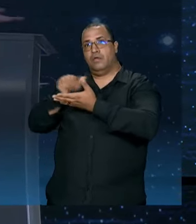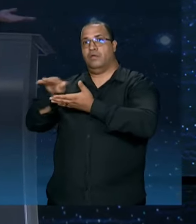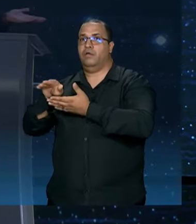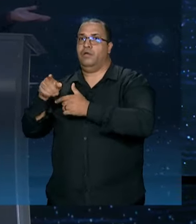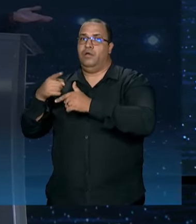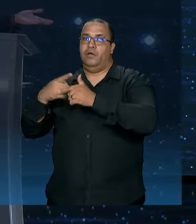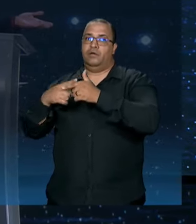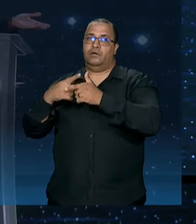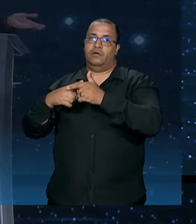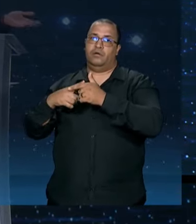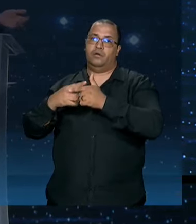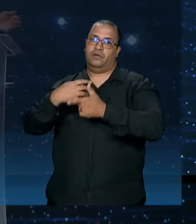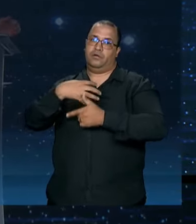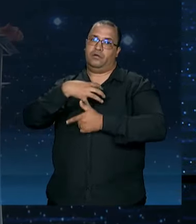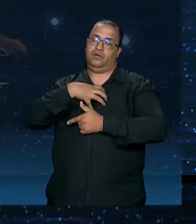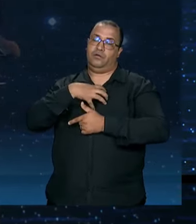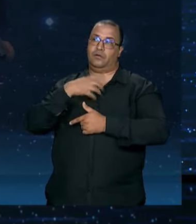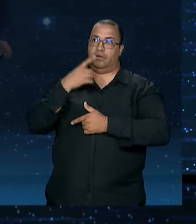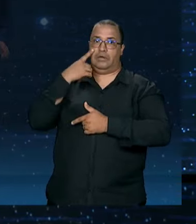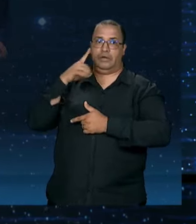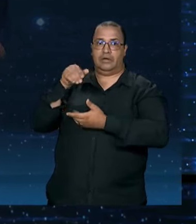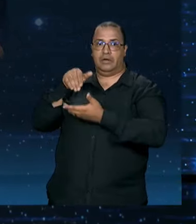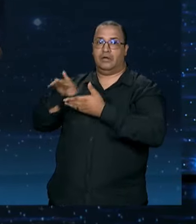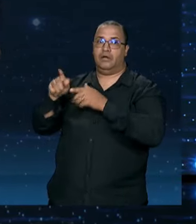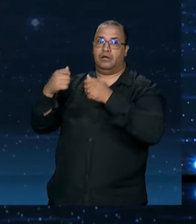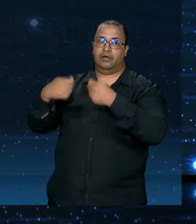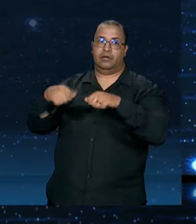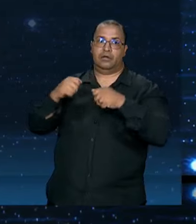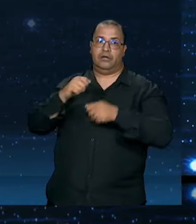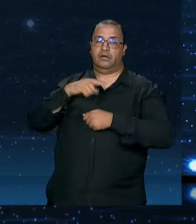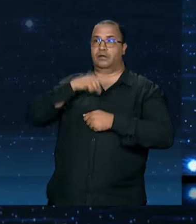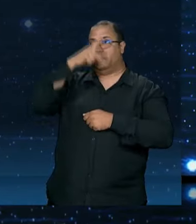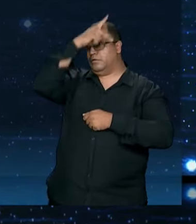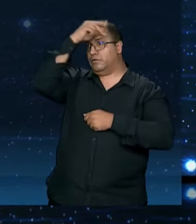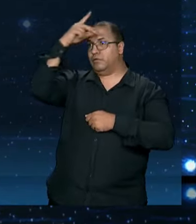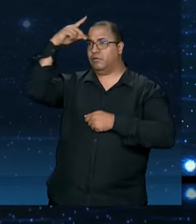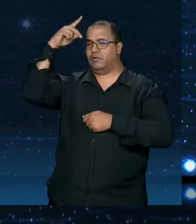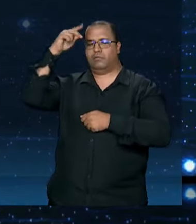Porque para tirar a Enel de São Paulo, precisa ter um prefeito com pulso.